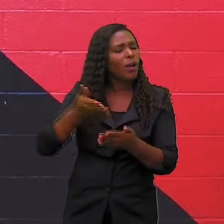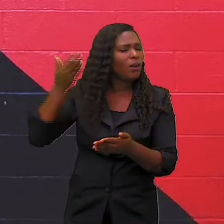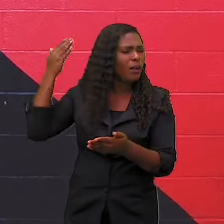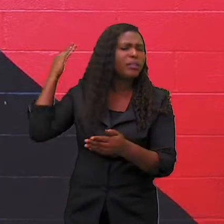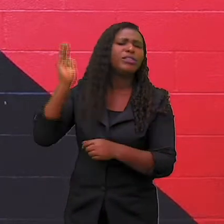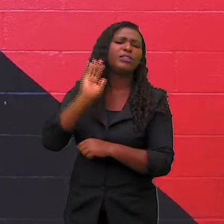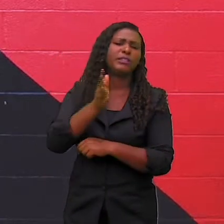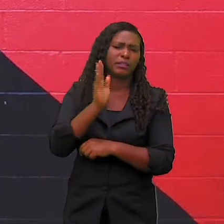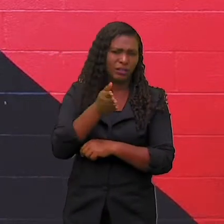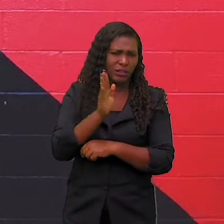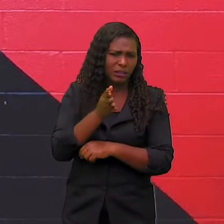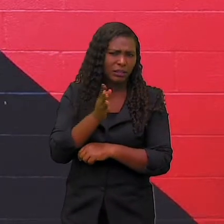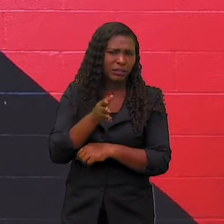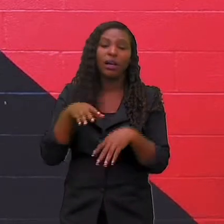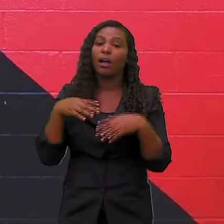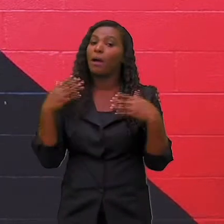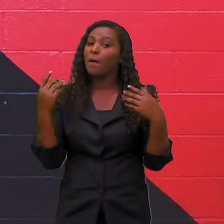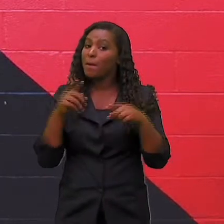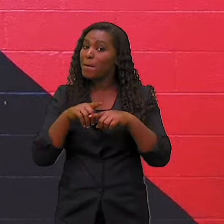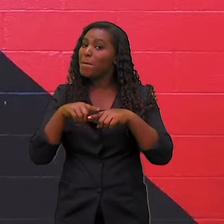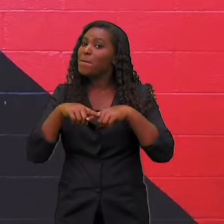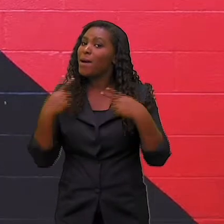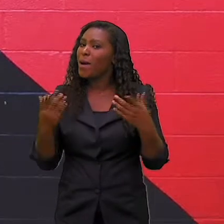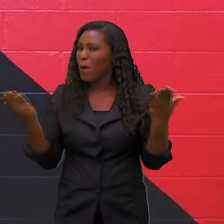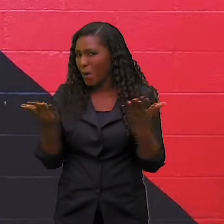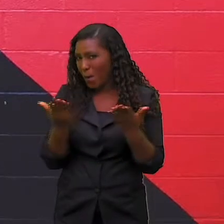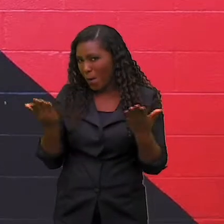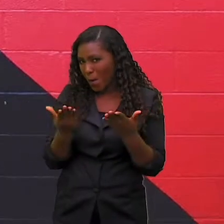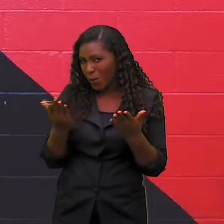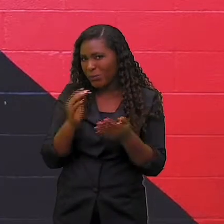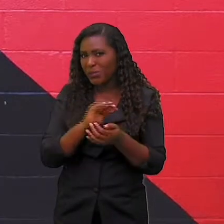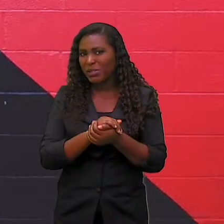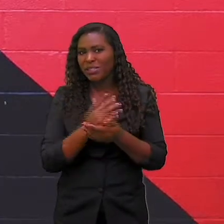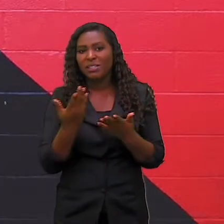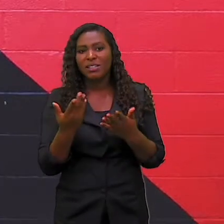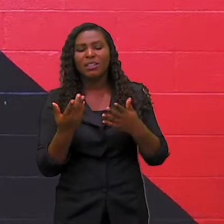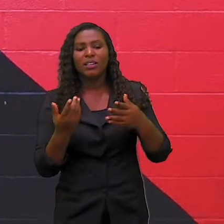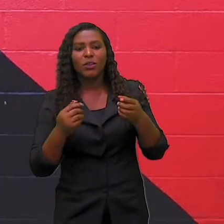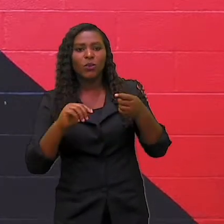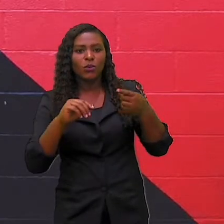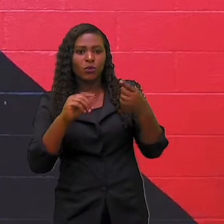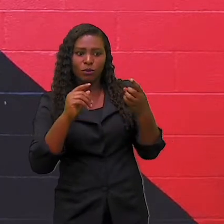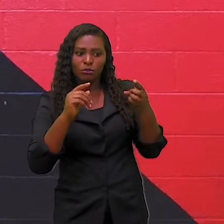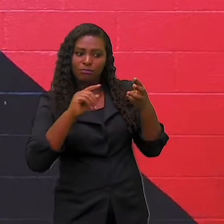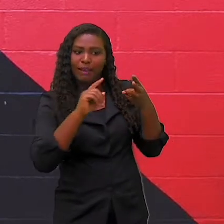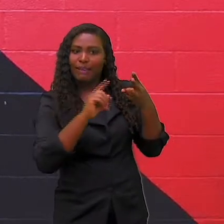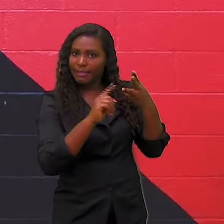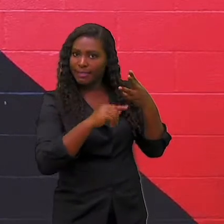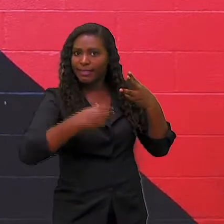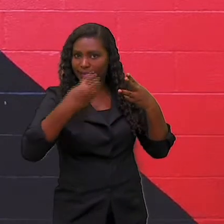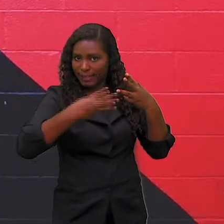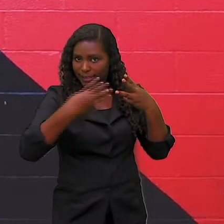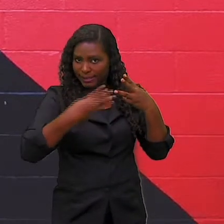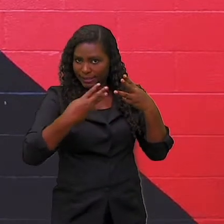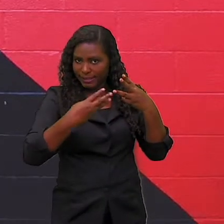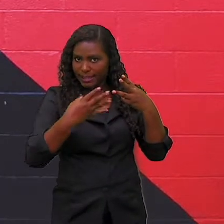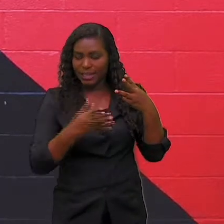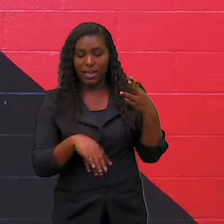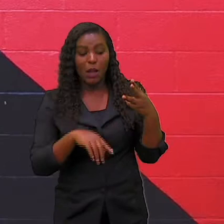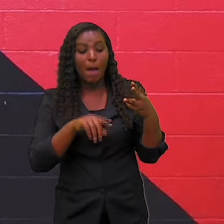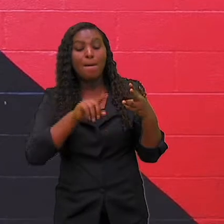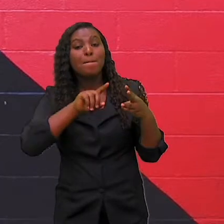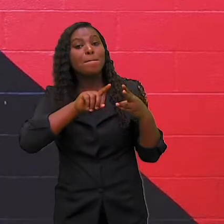passiva, certo? E hoje vamos de voz reflexiva, voz reflexiva recíproca